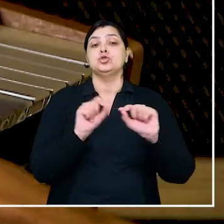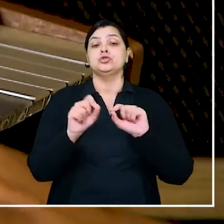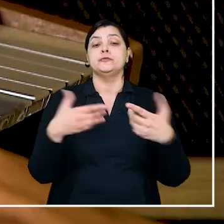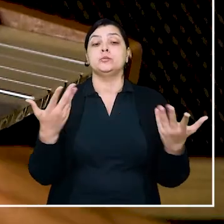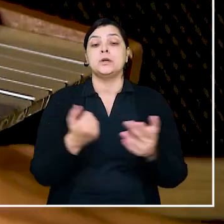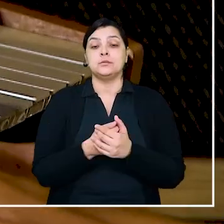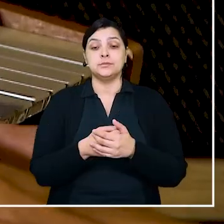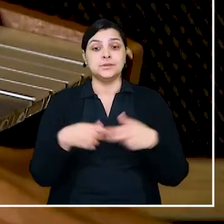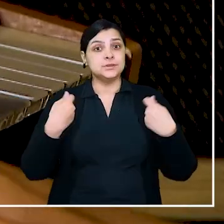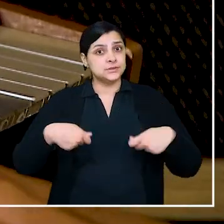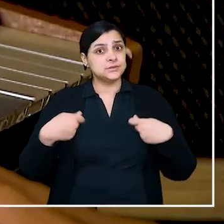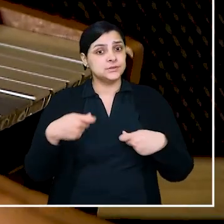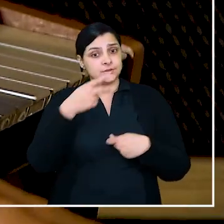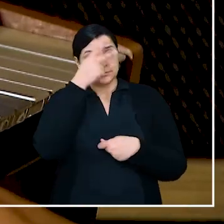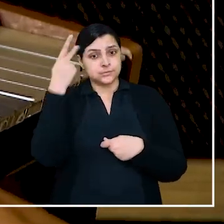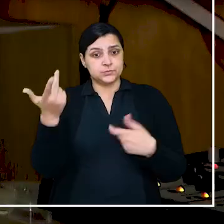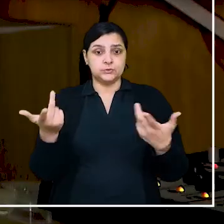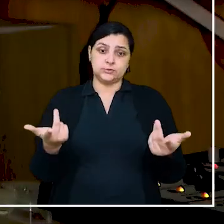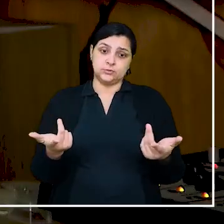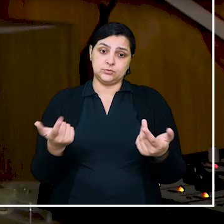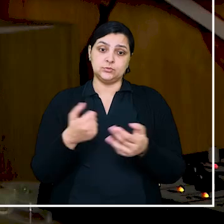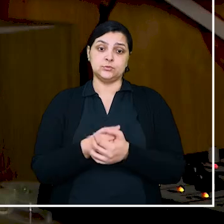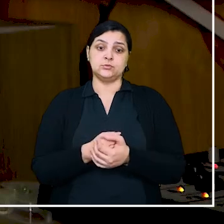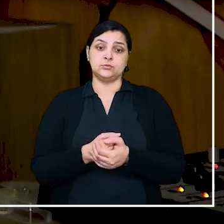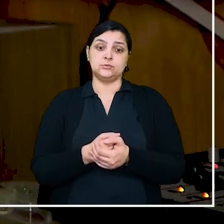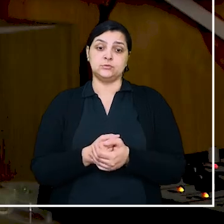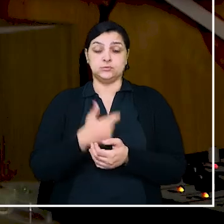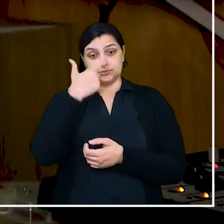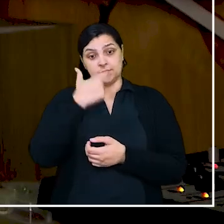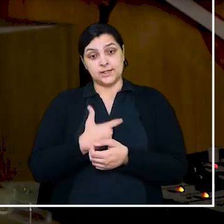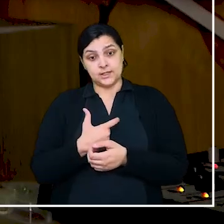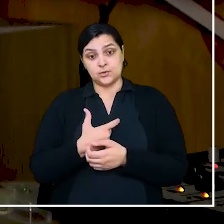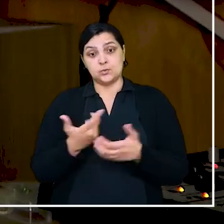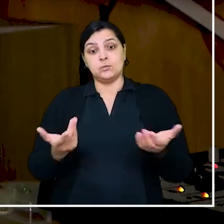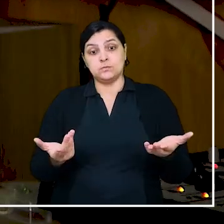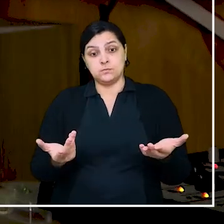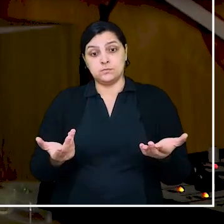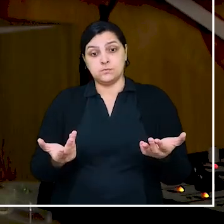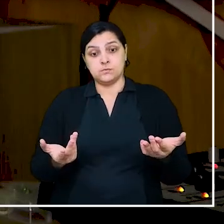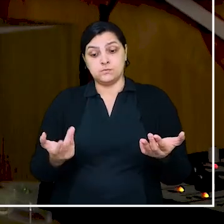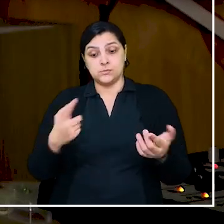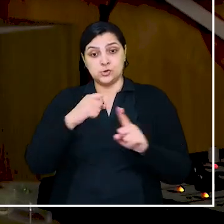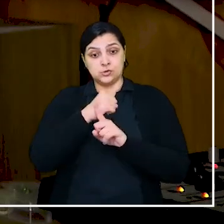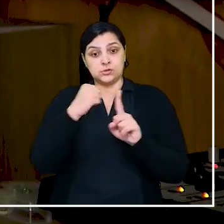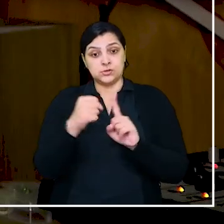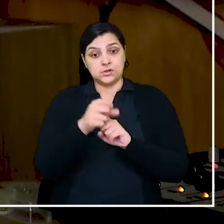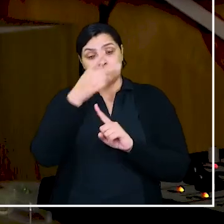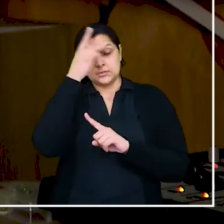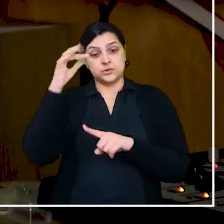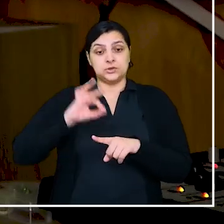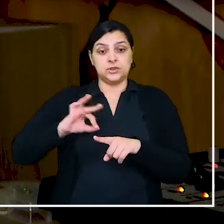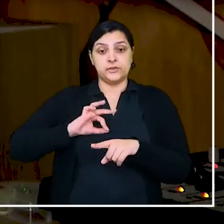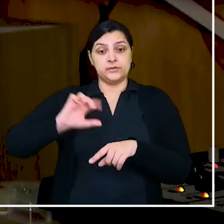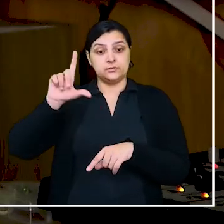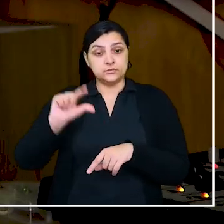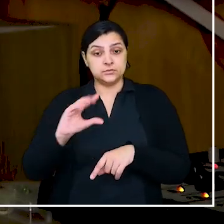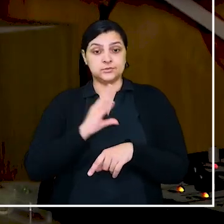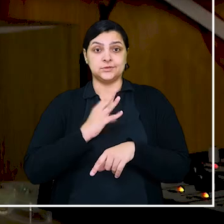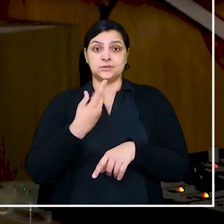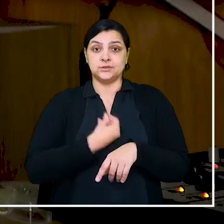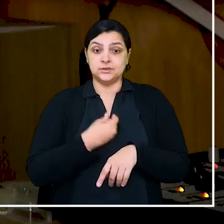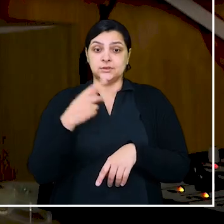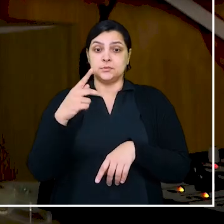algo que necessário para que pessoas como eu, que se encontram nesse recorte social de pessoas de baixa renda, de